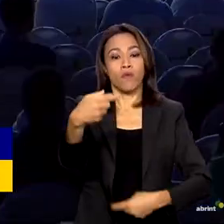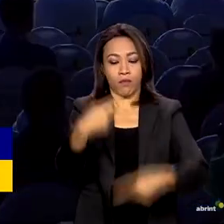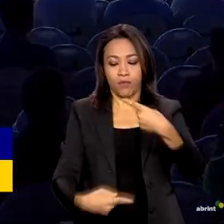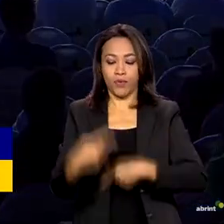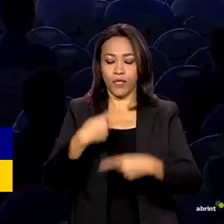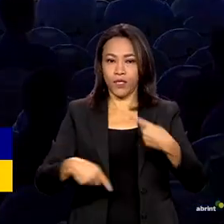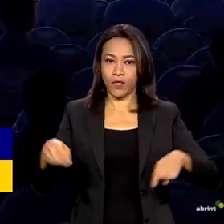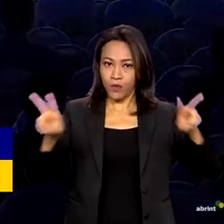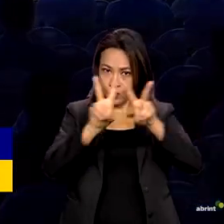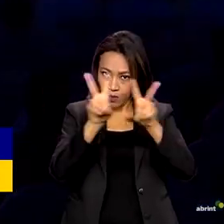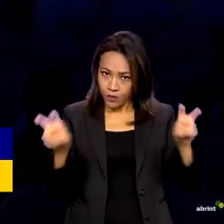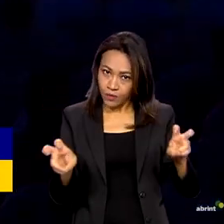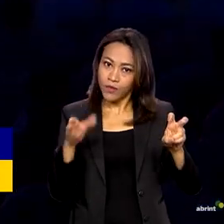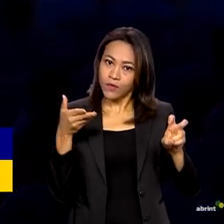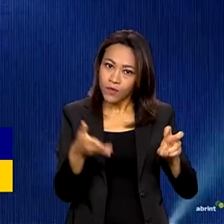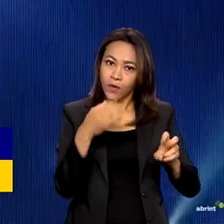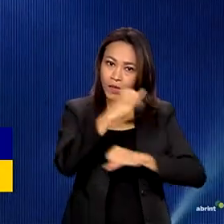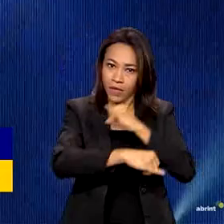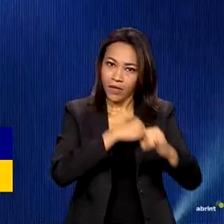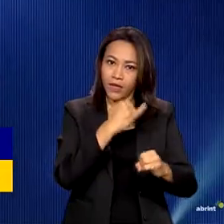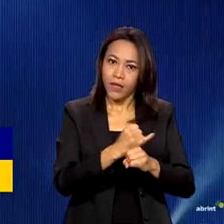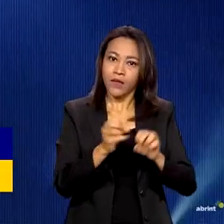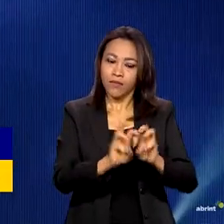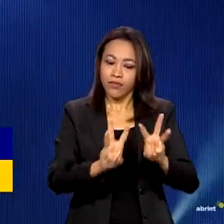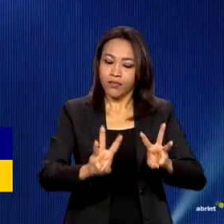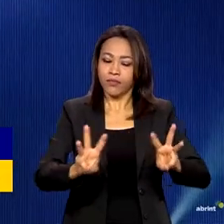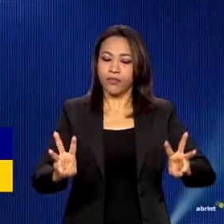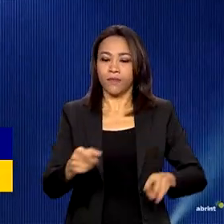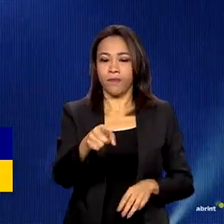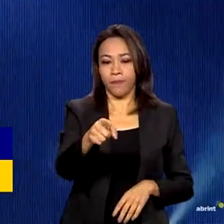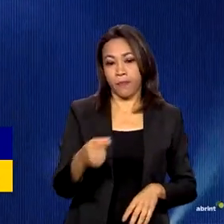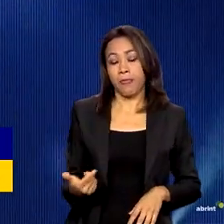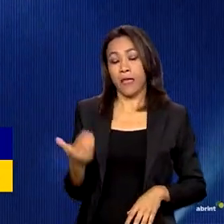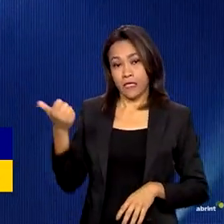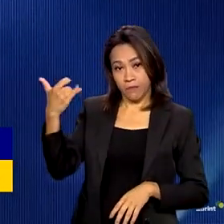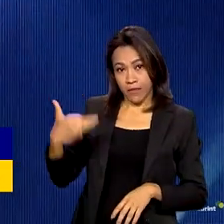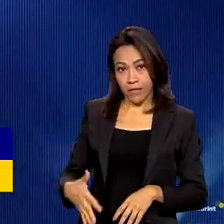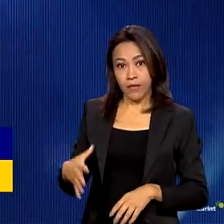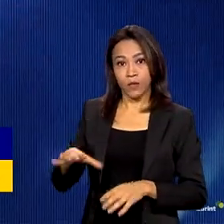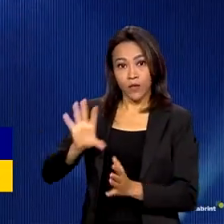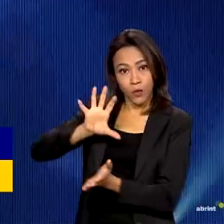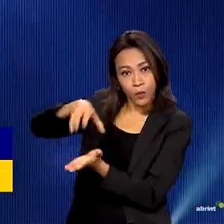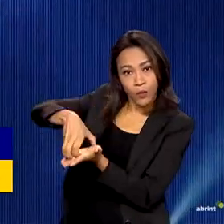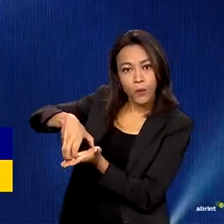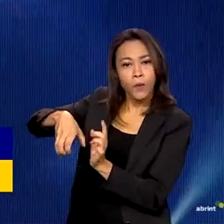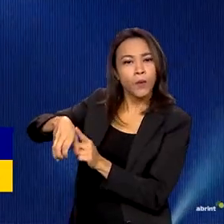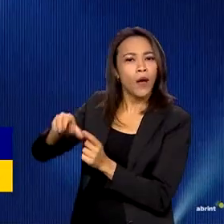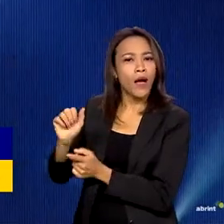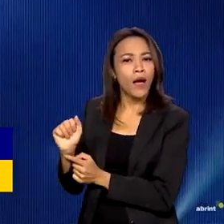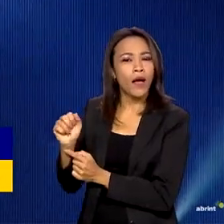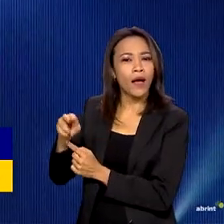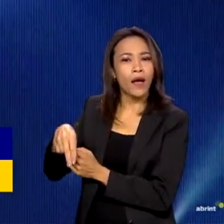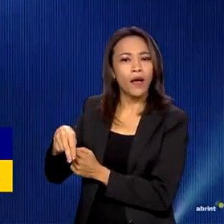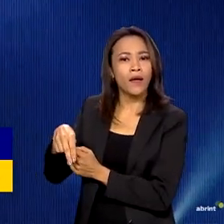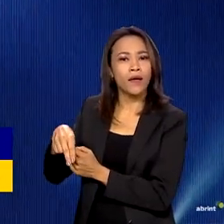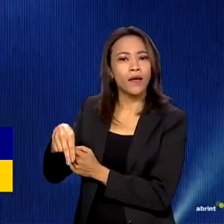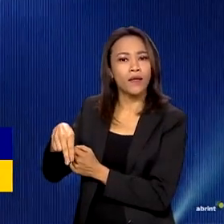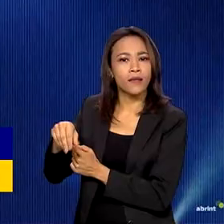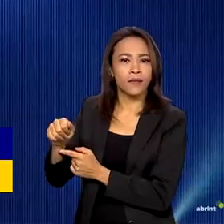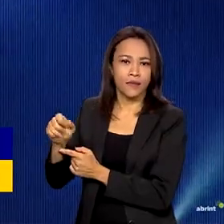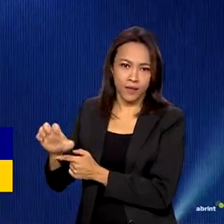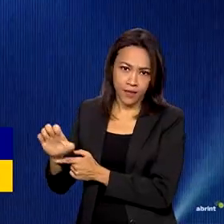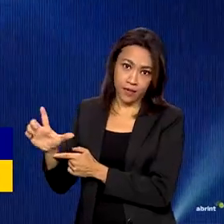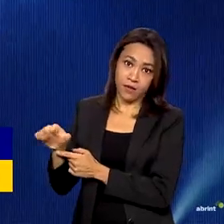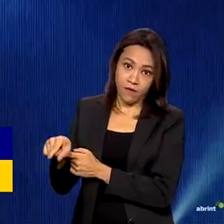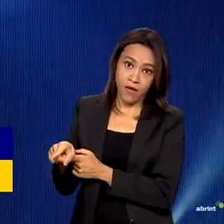Feito isso, a Anatel, junto com a ANEL, que já estão na fase final de todo esse trabalho que eles vêm realizando durante esse